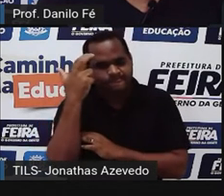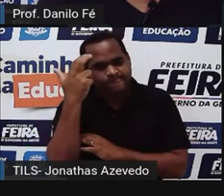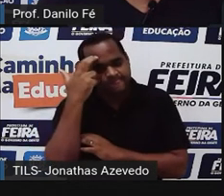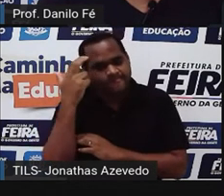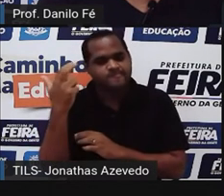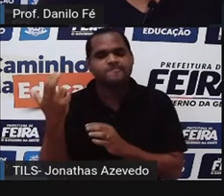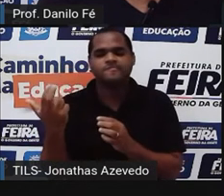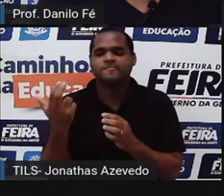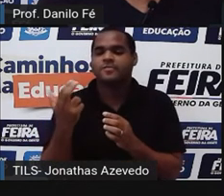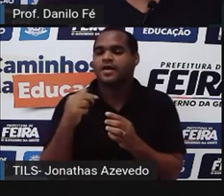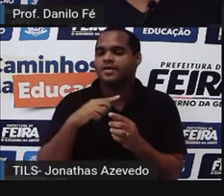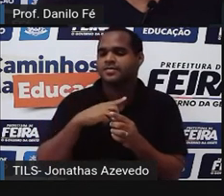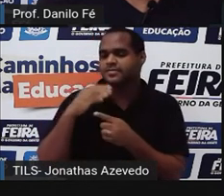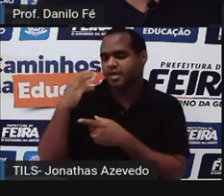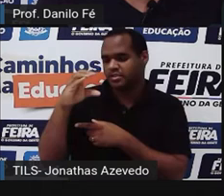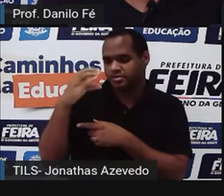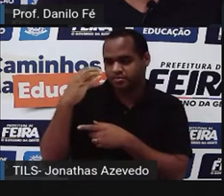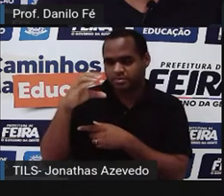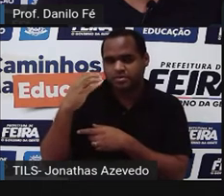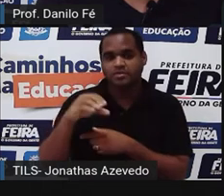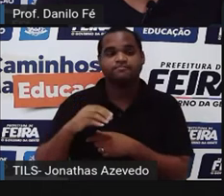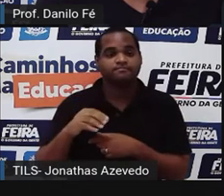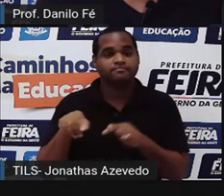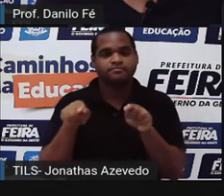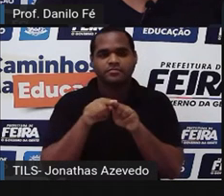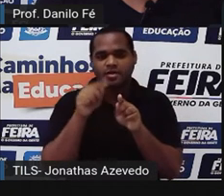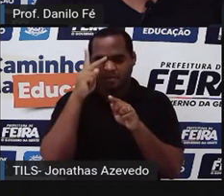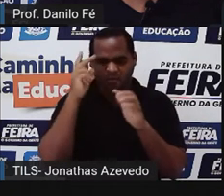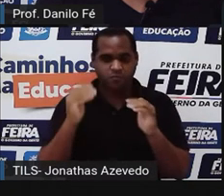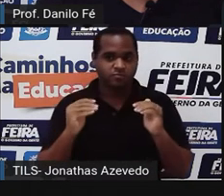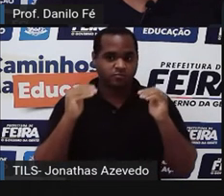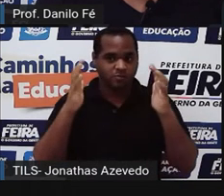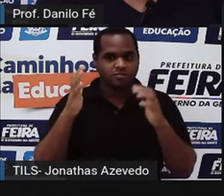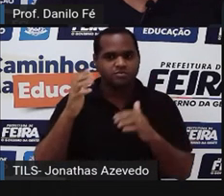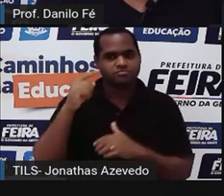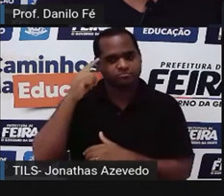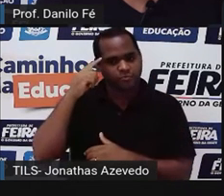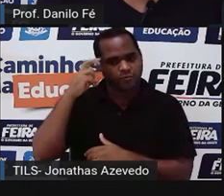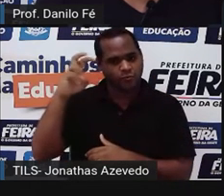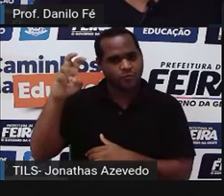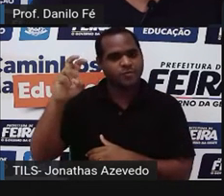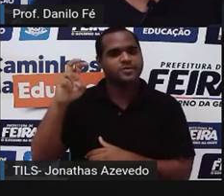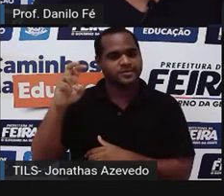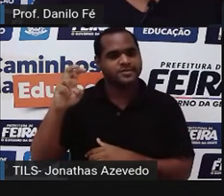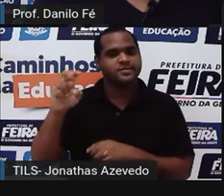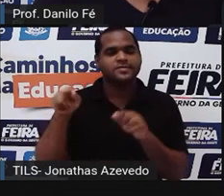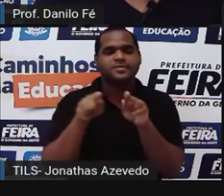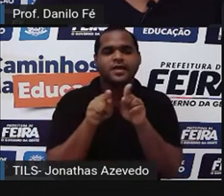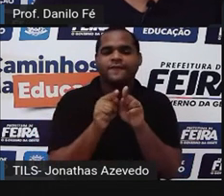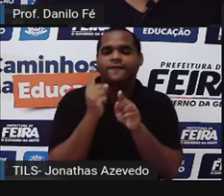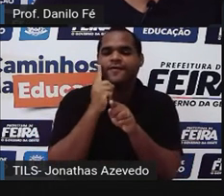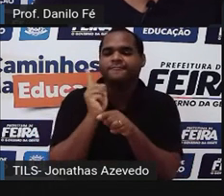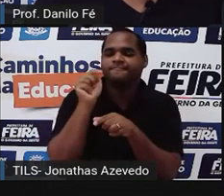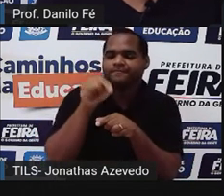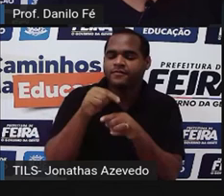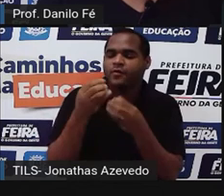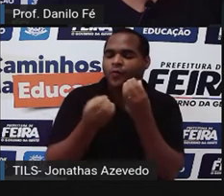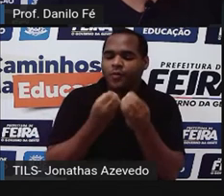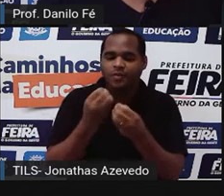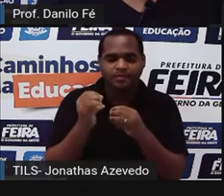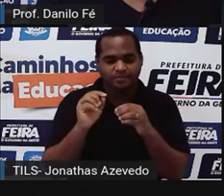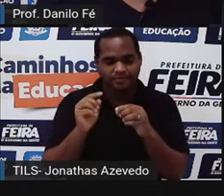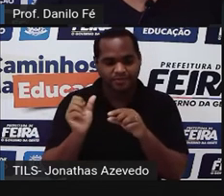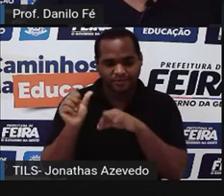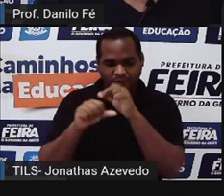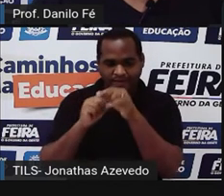cientistas, pessoas de alta cultura, chegam com o